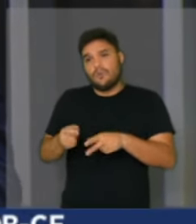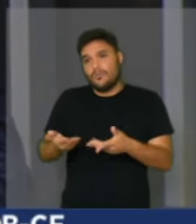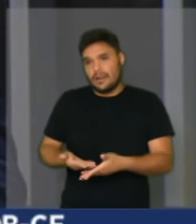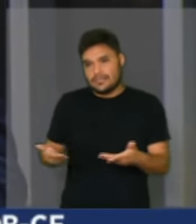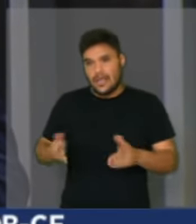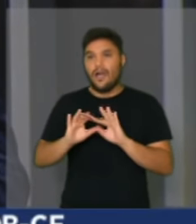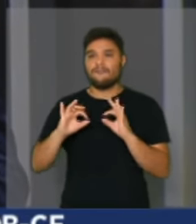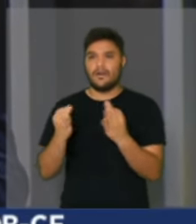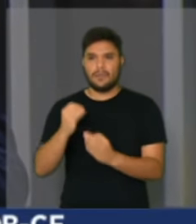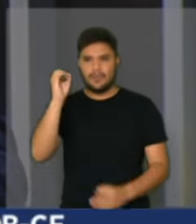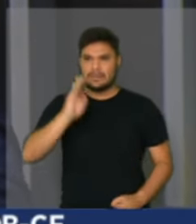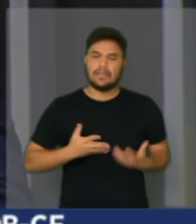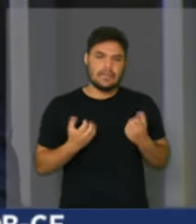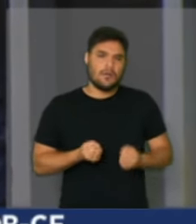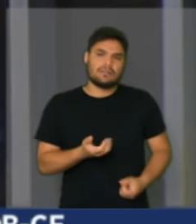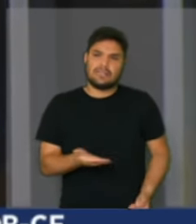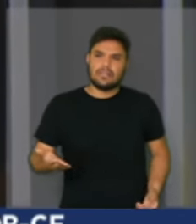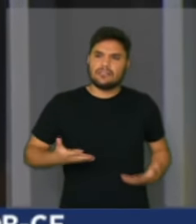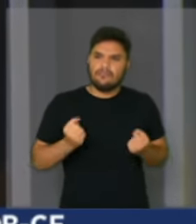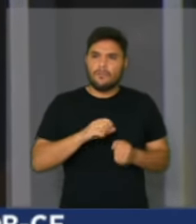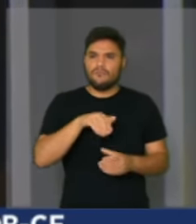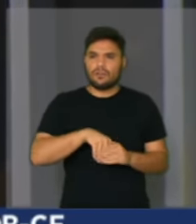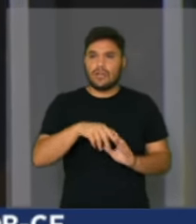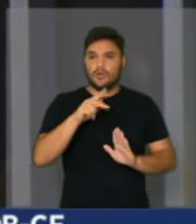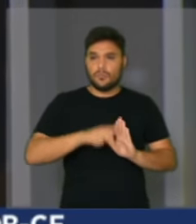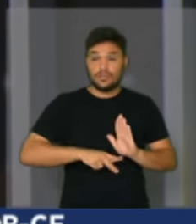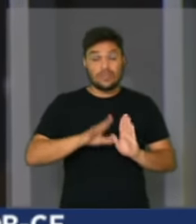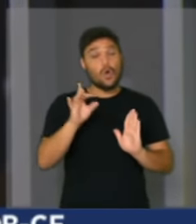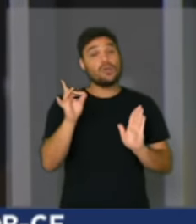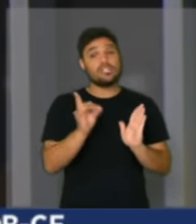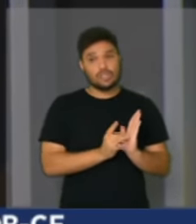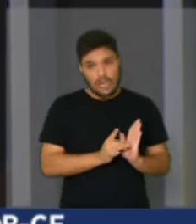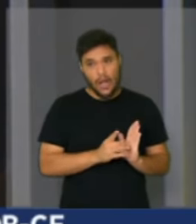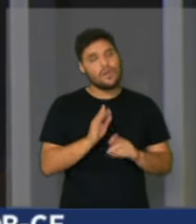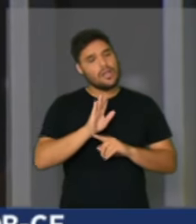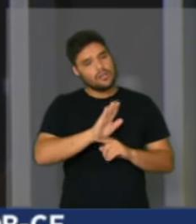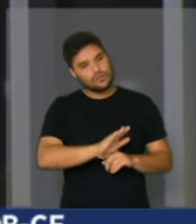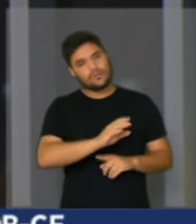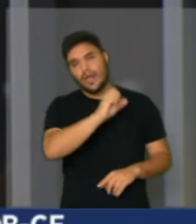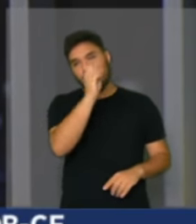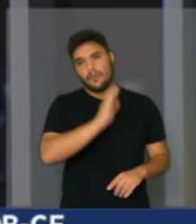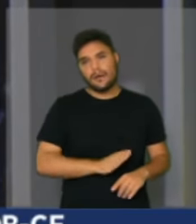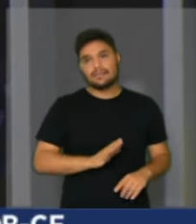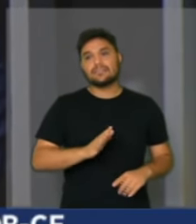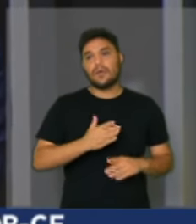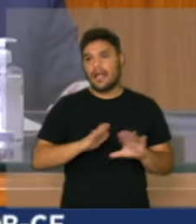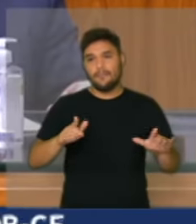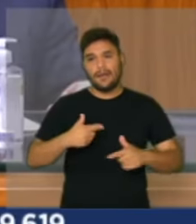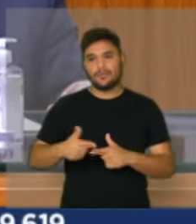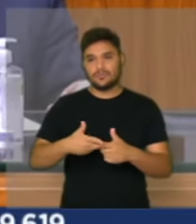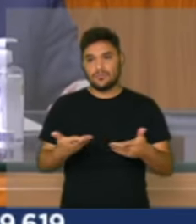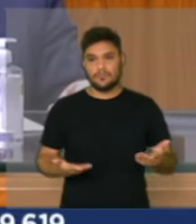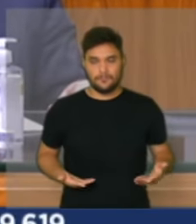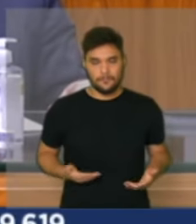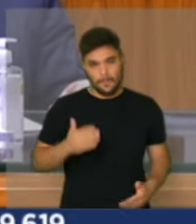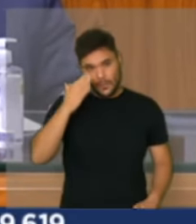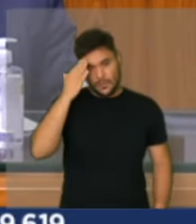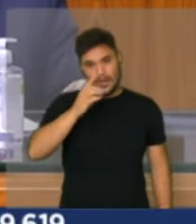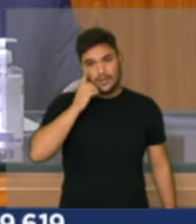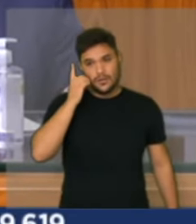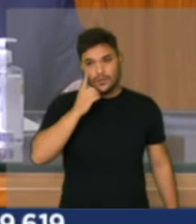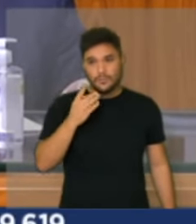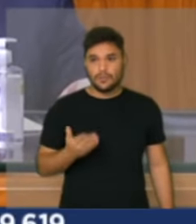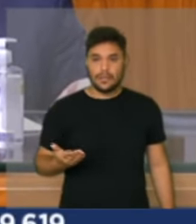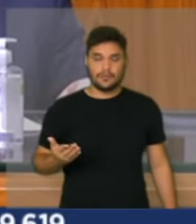família brasileira não aceita isso. Vamos votar o projeto original e ajudar o Brasil a sair daqui. Muito obrigado ao deputado.